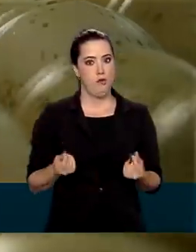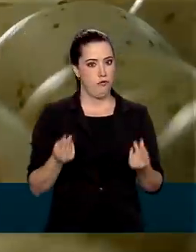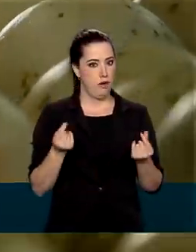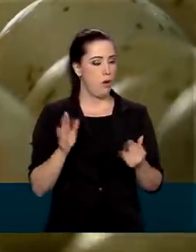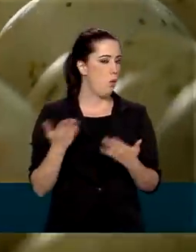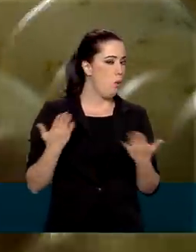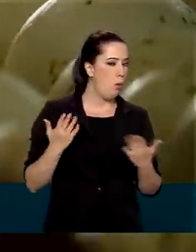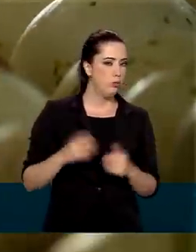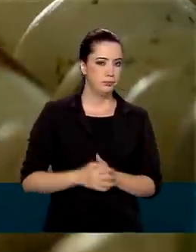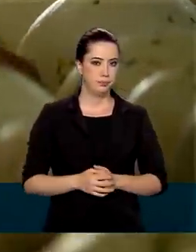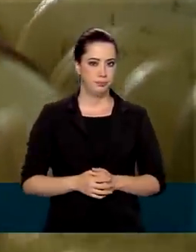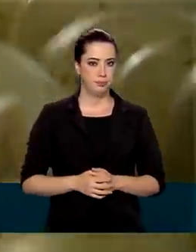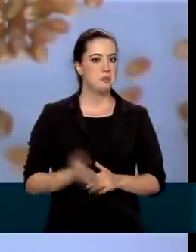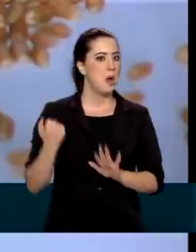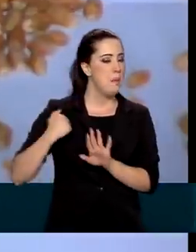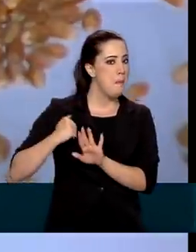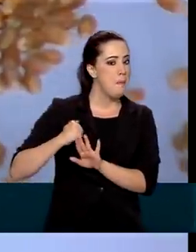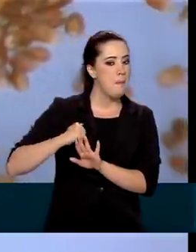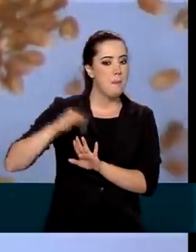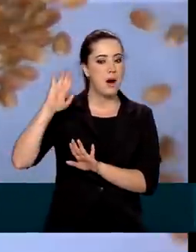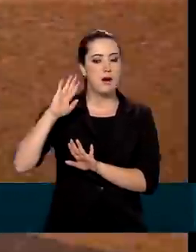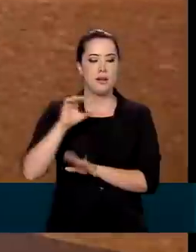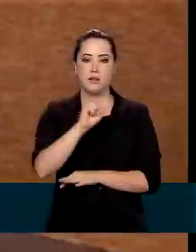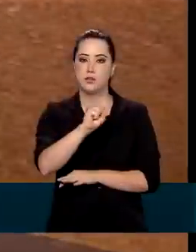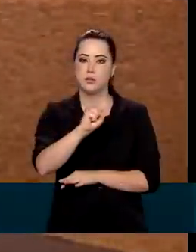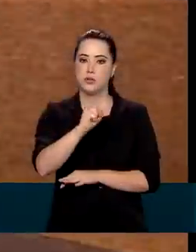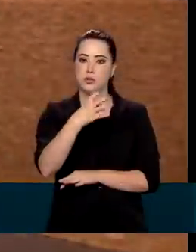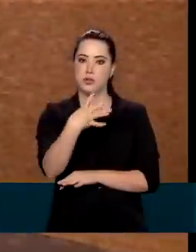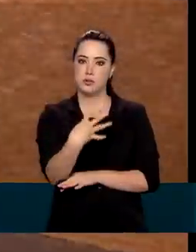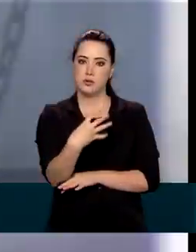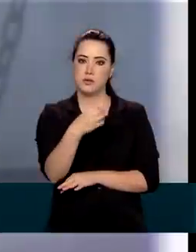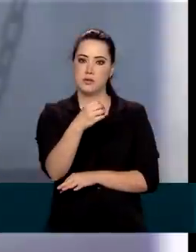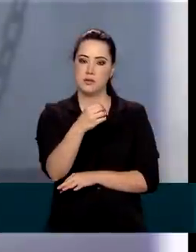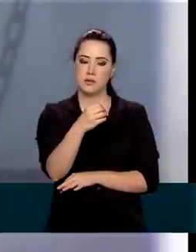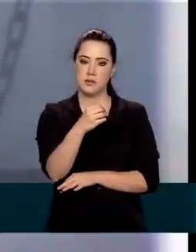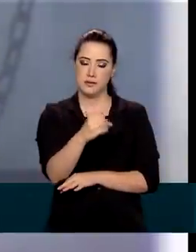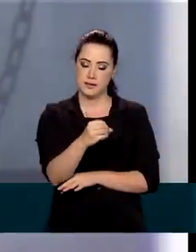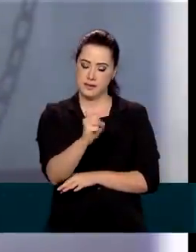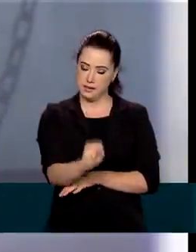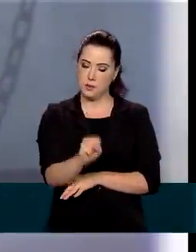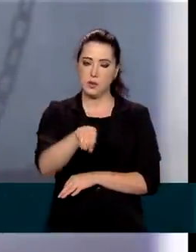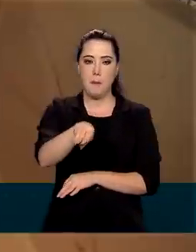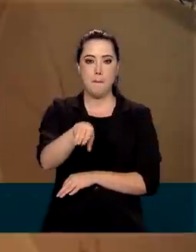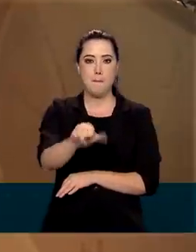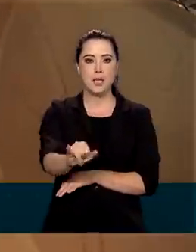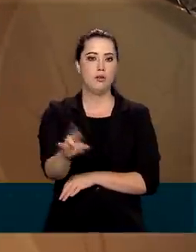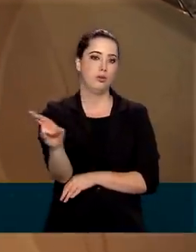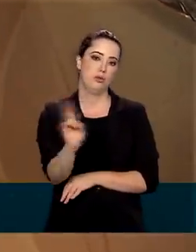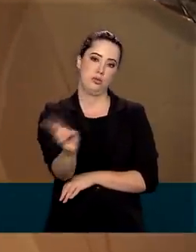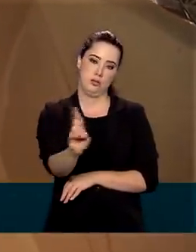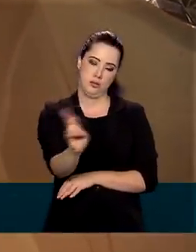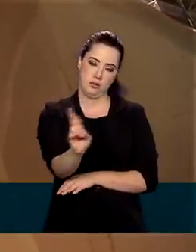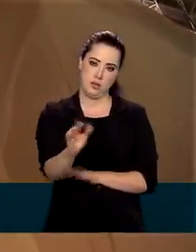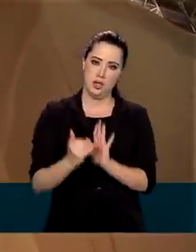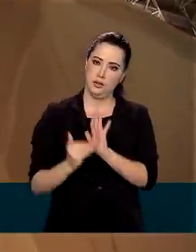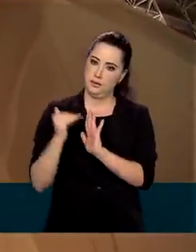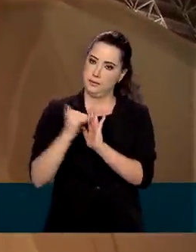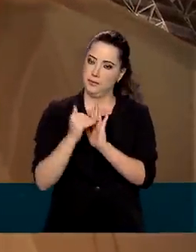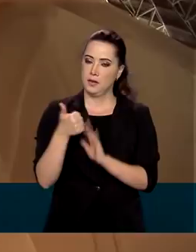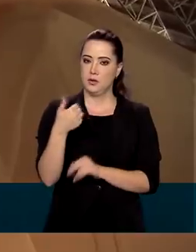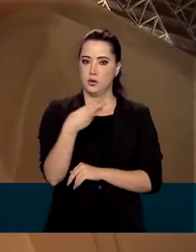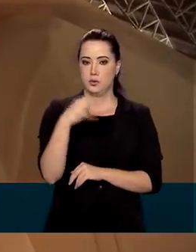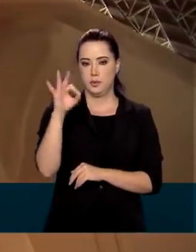2020 deve passar de 848 bilhões de reais, uma alta de 13%